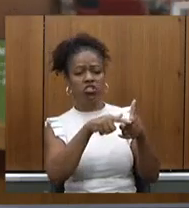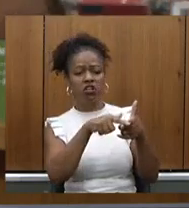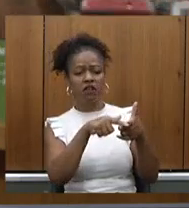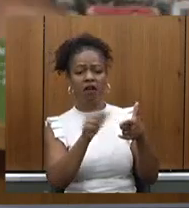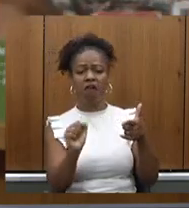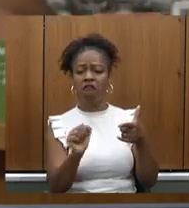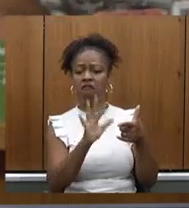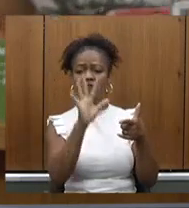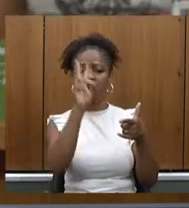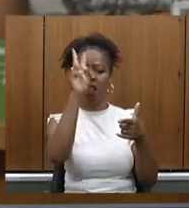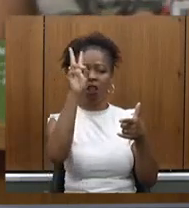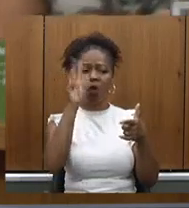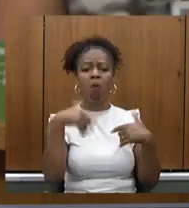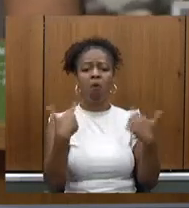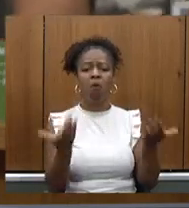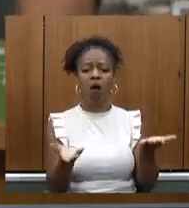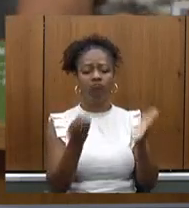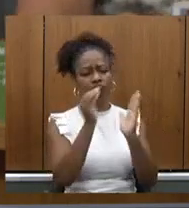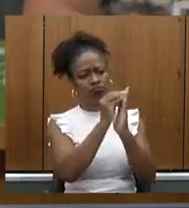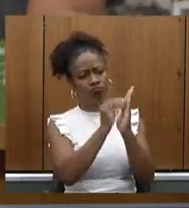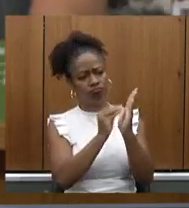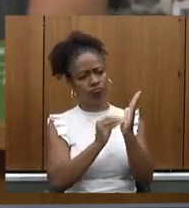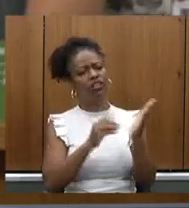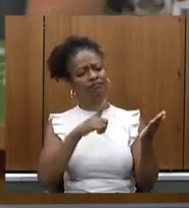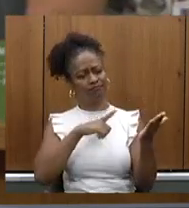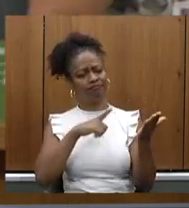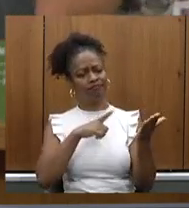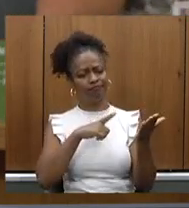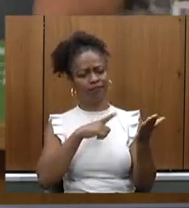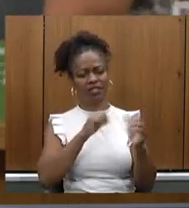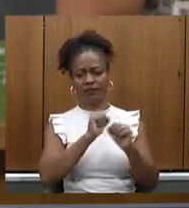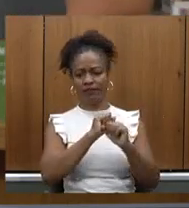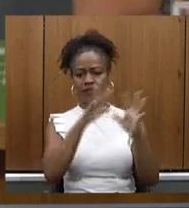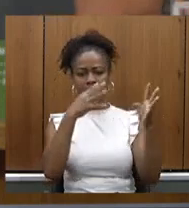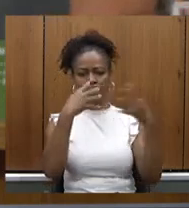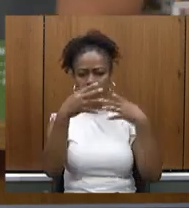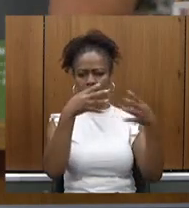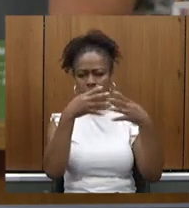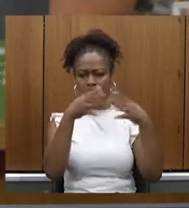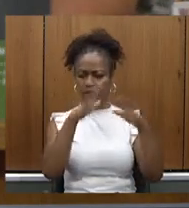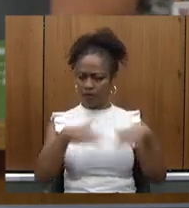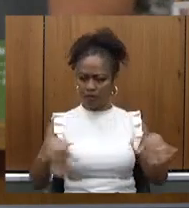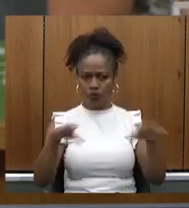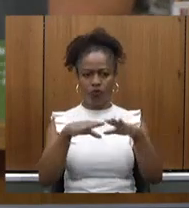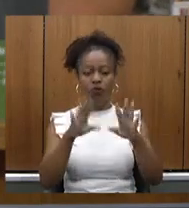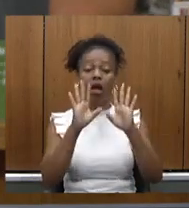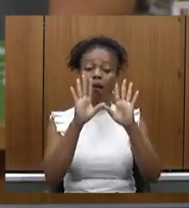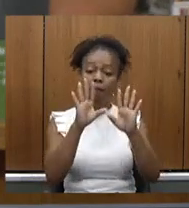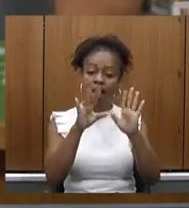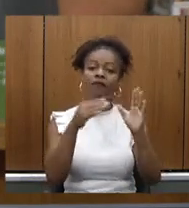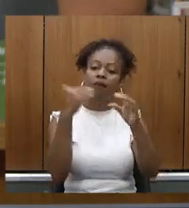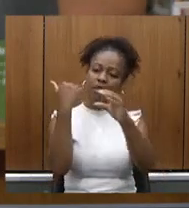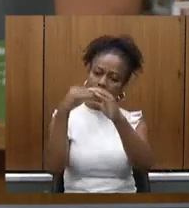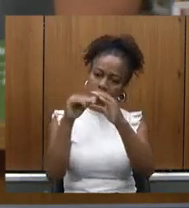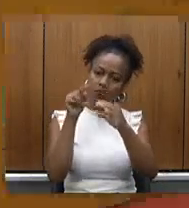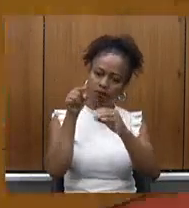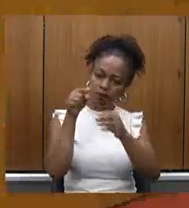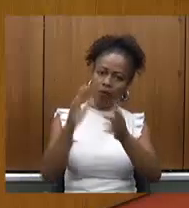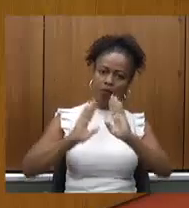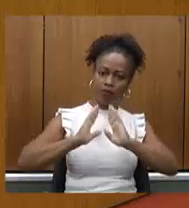isso fica aberto como transparência para todos mas nós vamos mandar para a senhora assim que requisitado